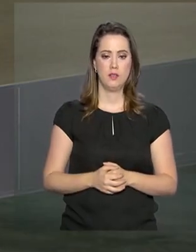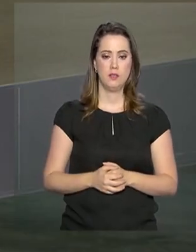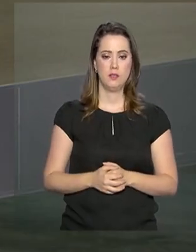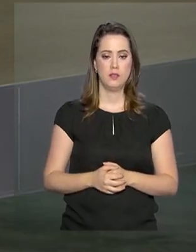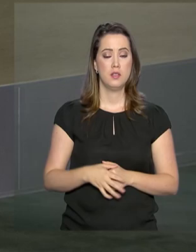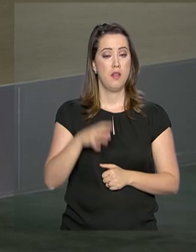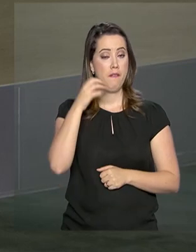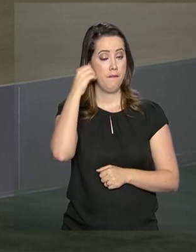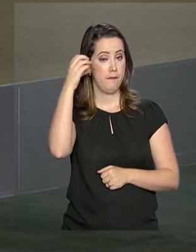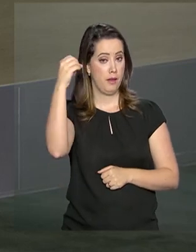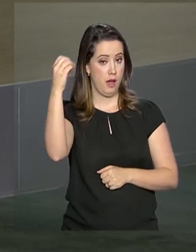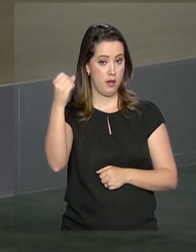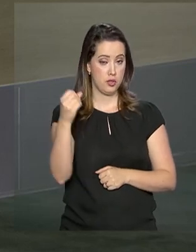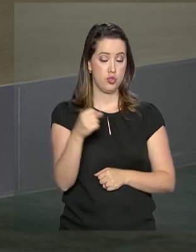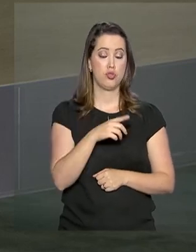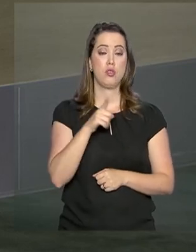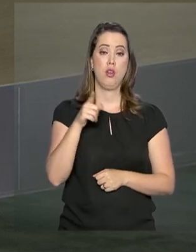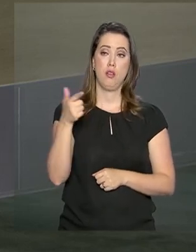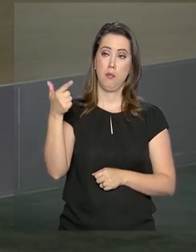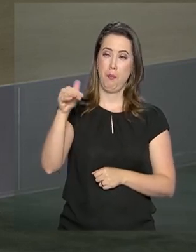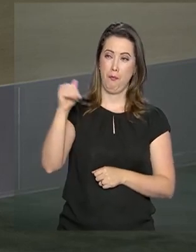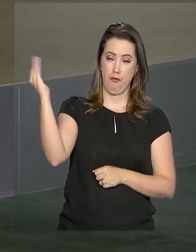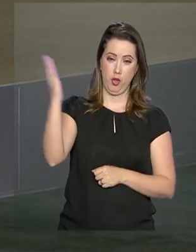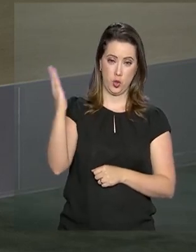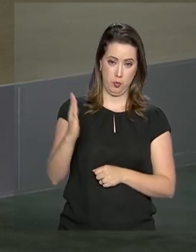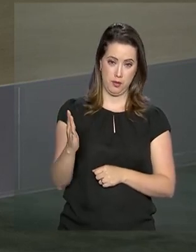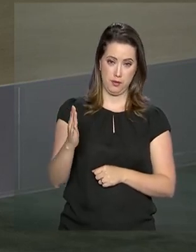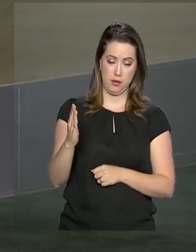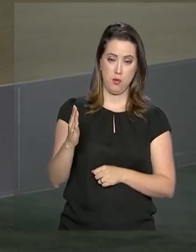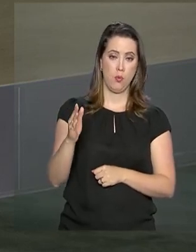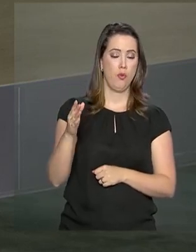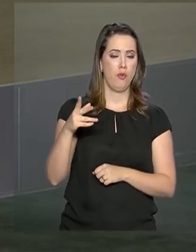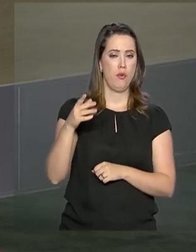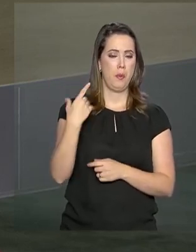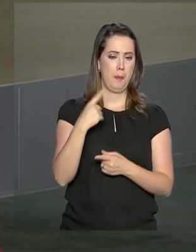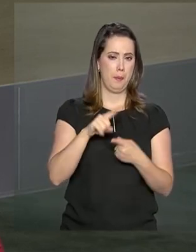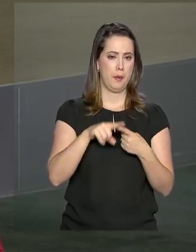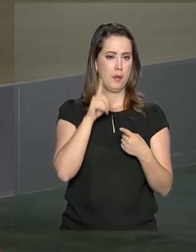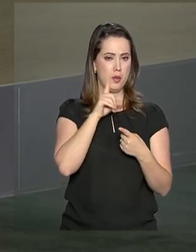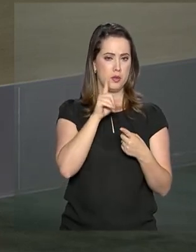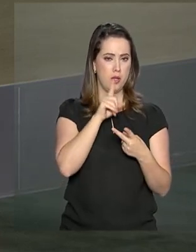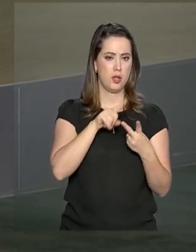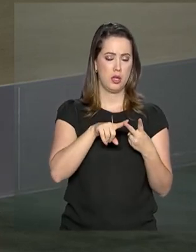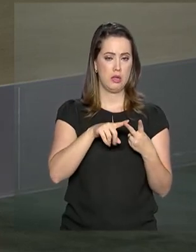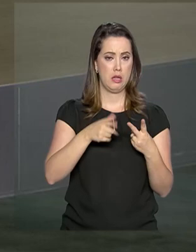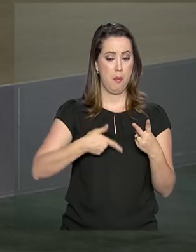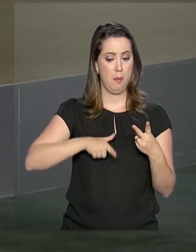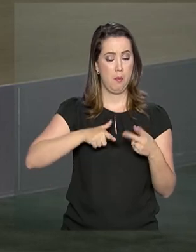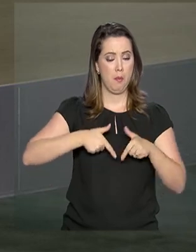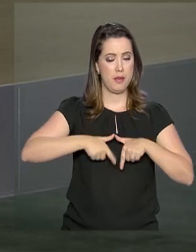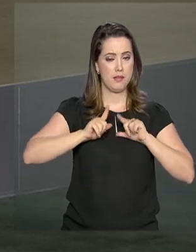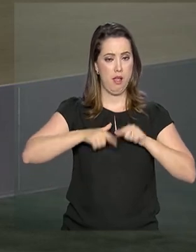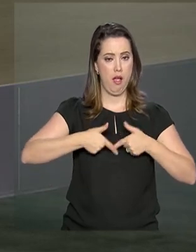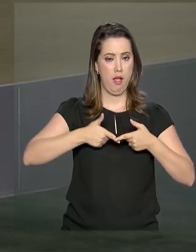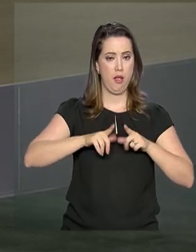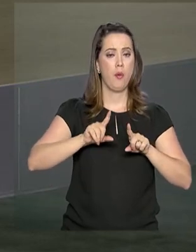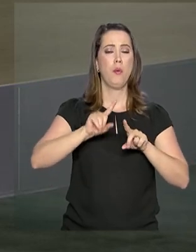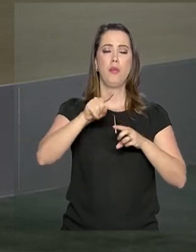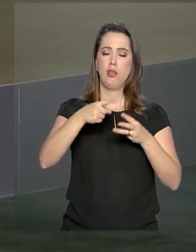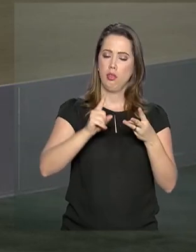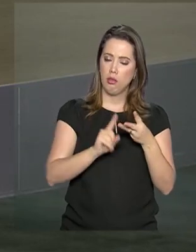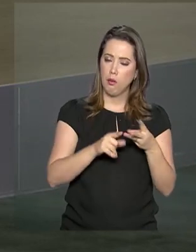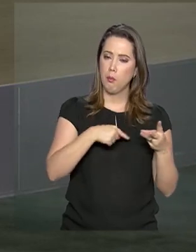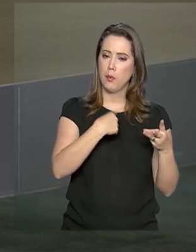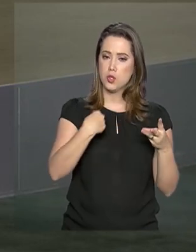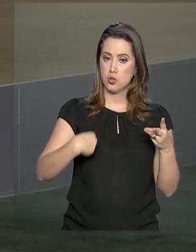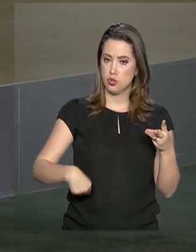Viagens internacionais serão três agora em março. Primeiro para os Estados Unidos, depois Israel e Chile. Bolsonaro falou sobre o